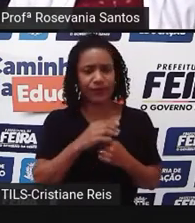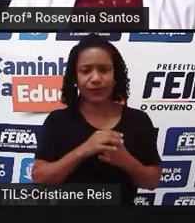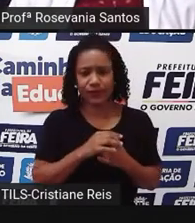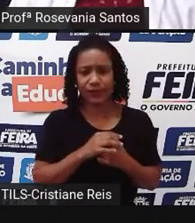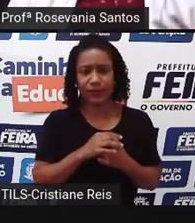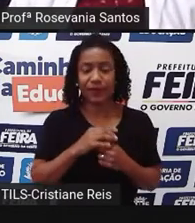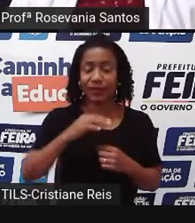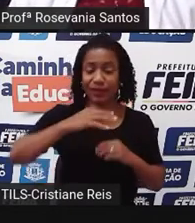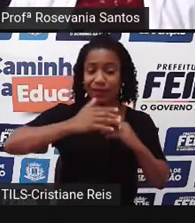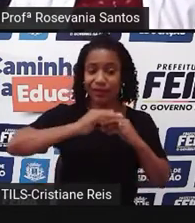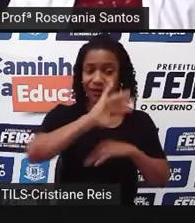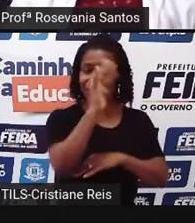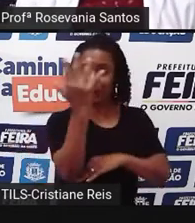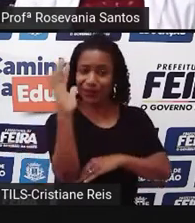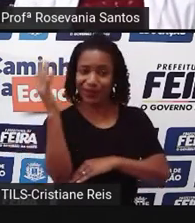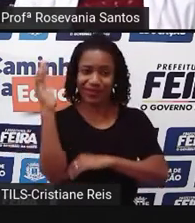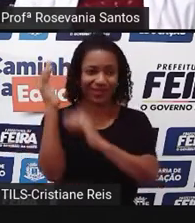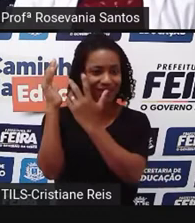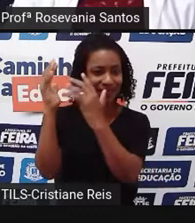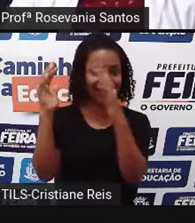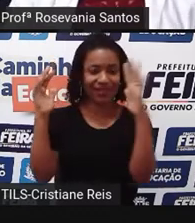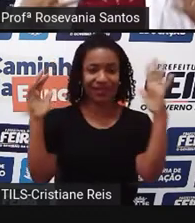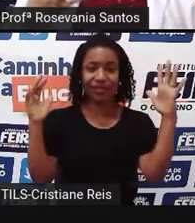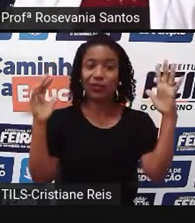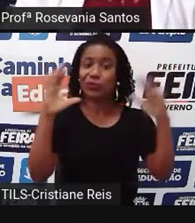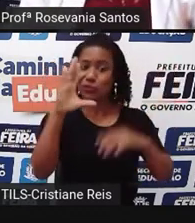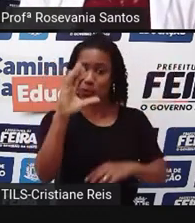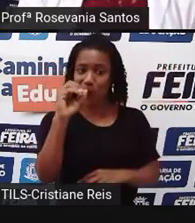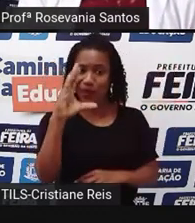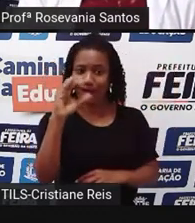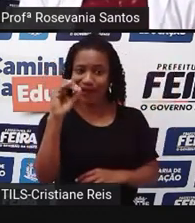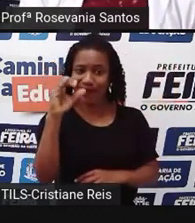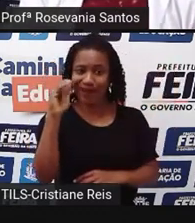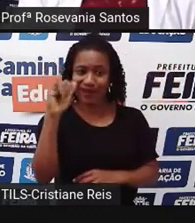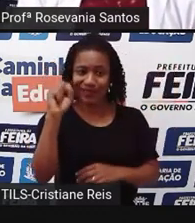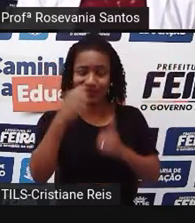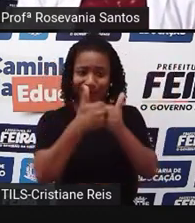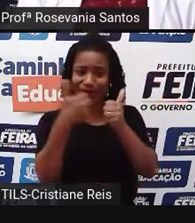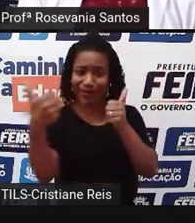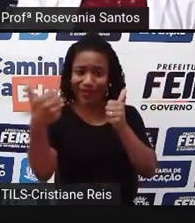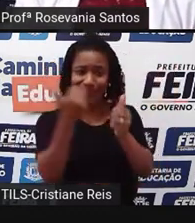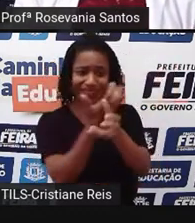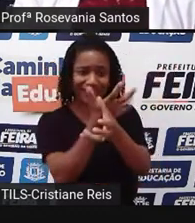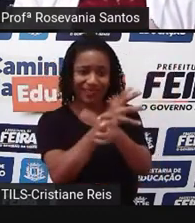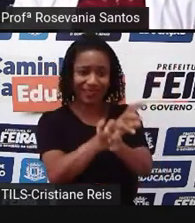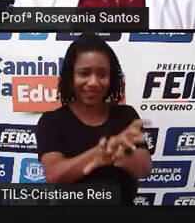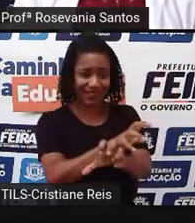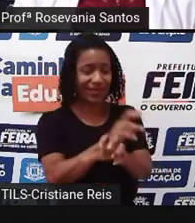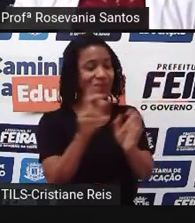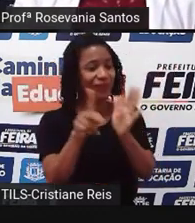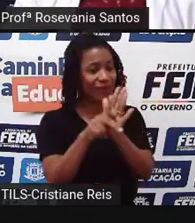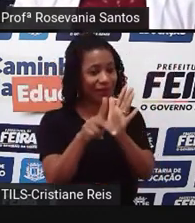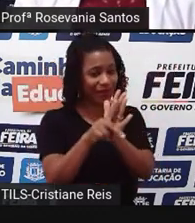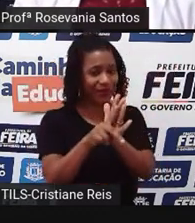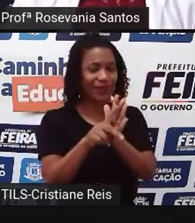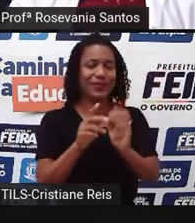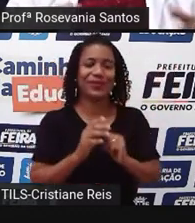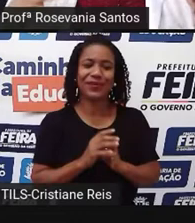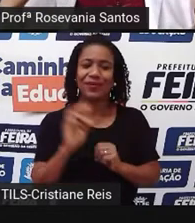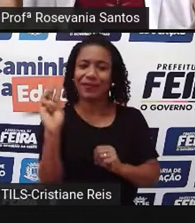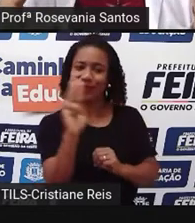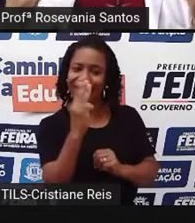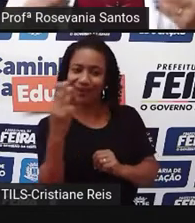também de matas, exemplo das próprias matas dos cocais, que a gente tem na região nordeste, que pega ali, né? Essa parte do